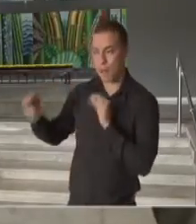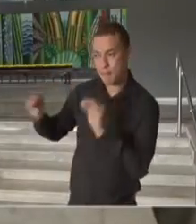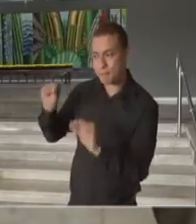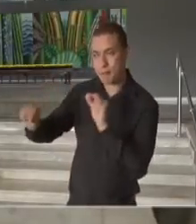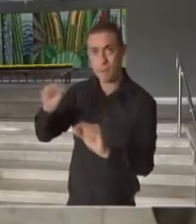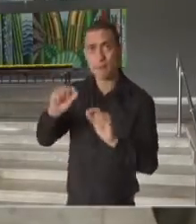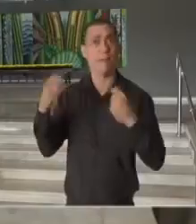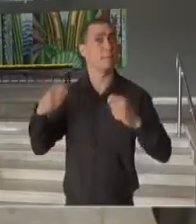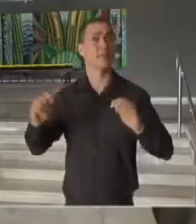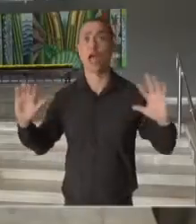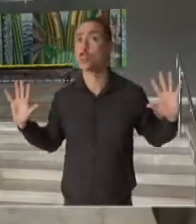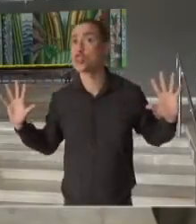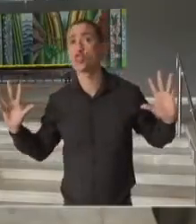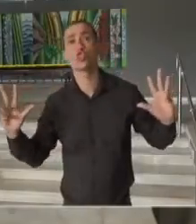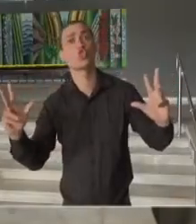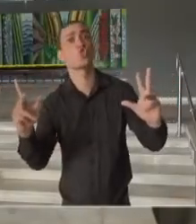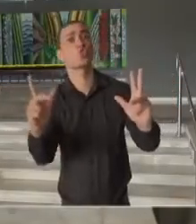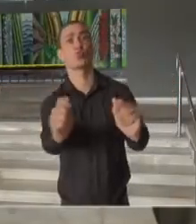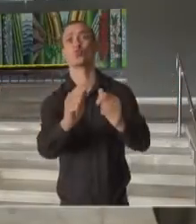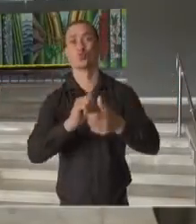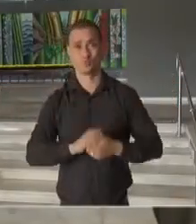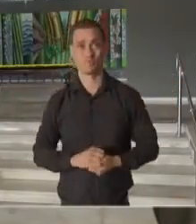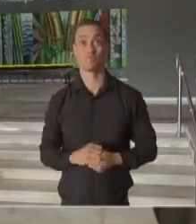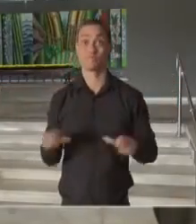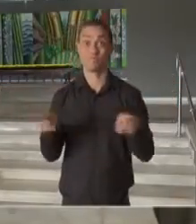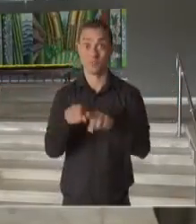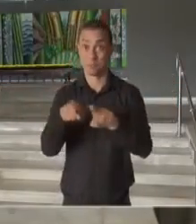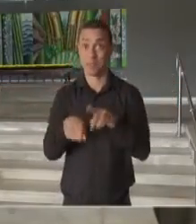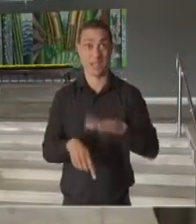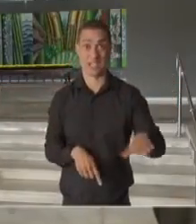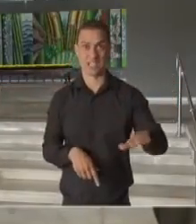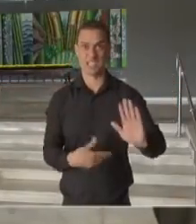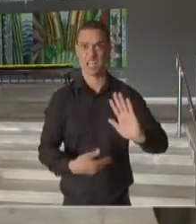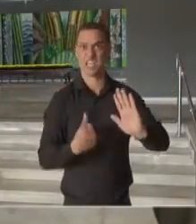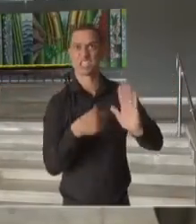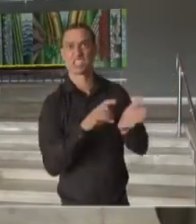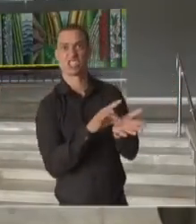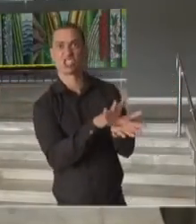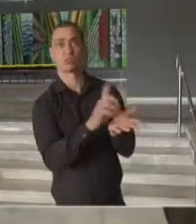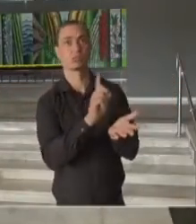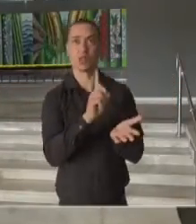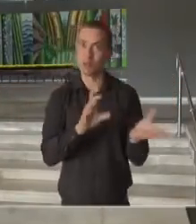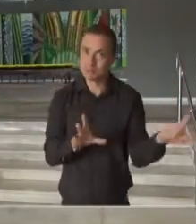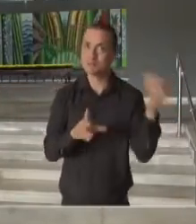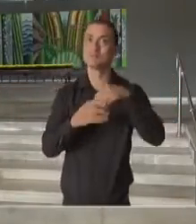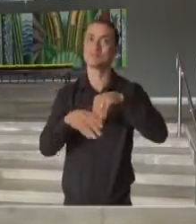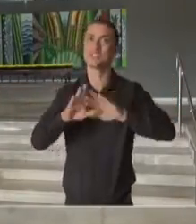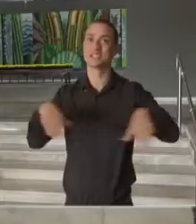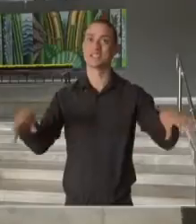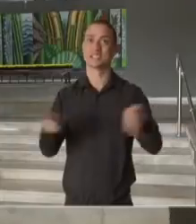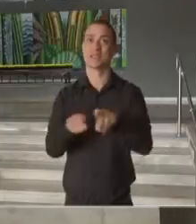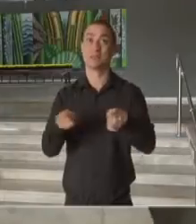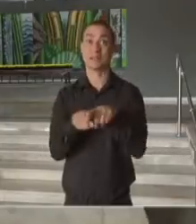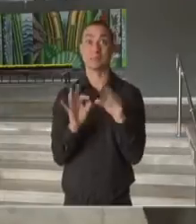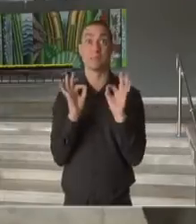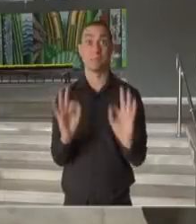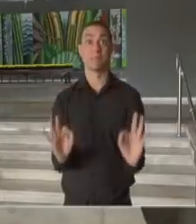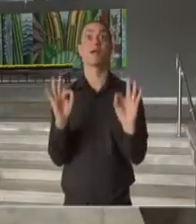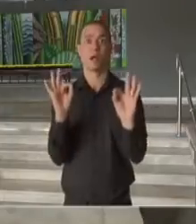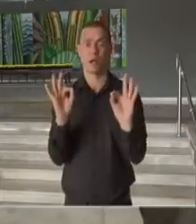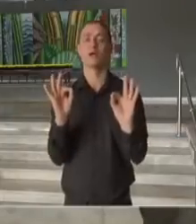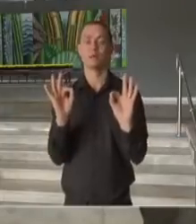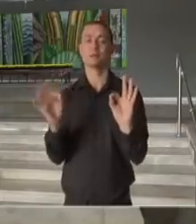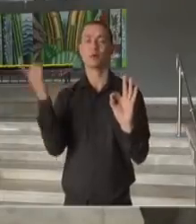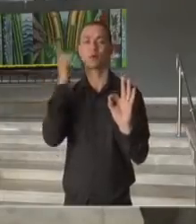toda a nossa população, incluindo esse público. Só assim nós estaremos